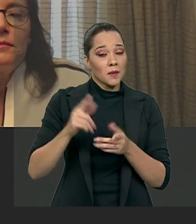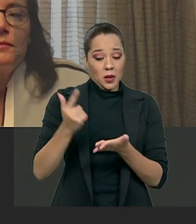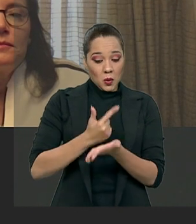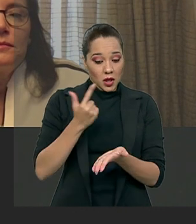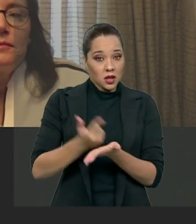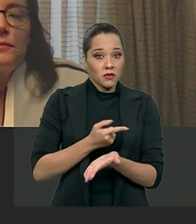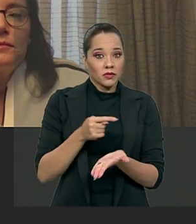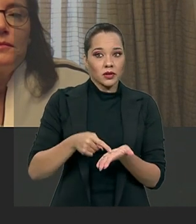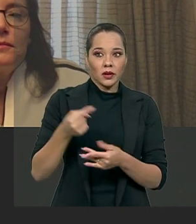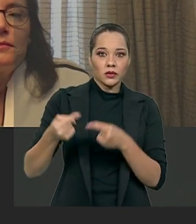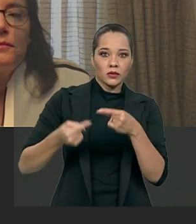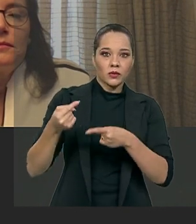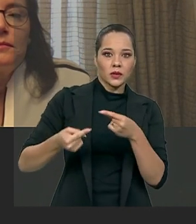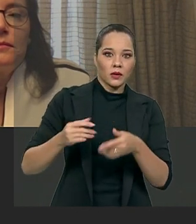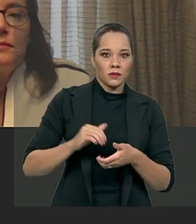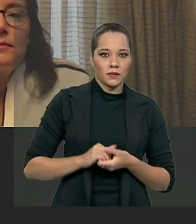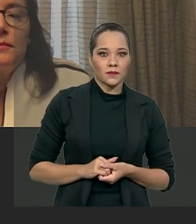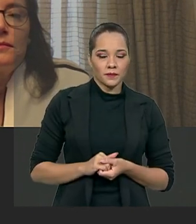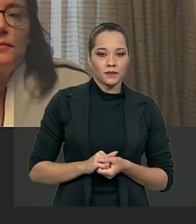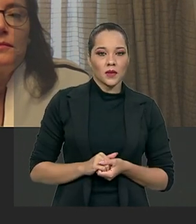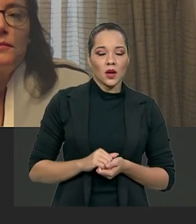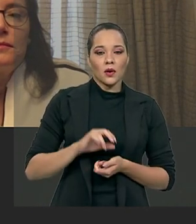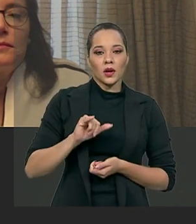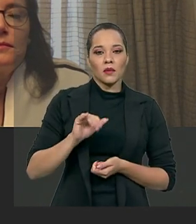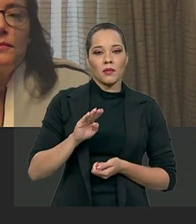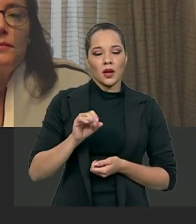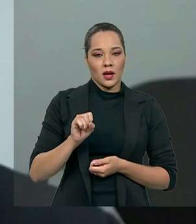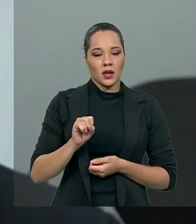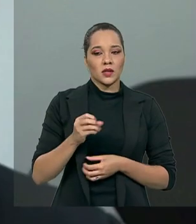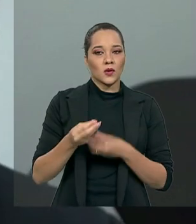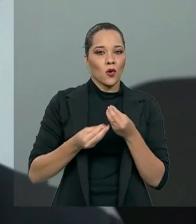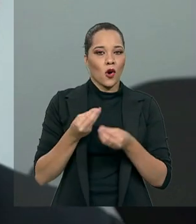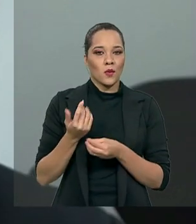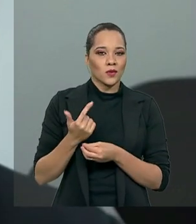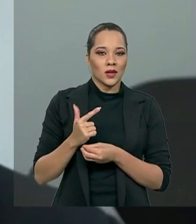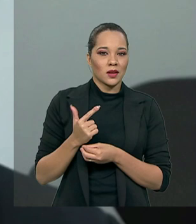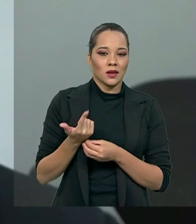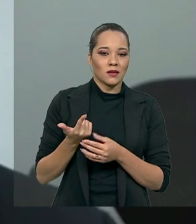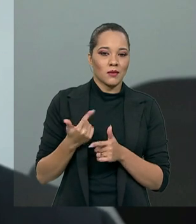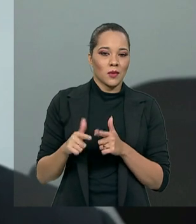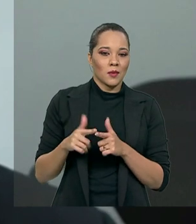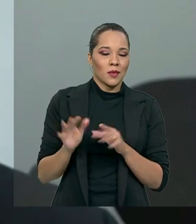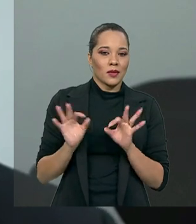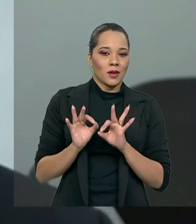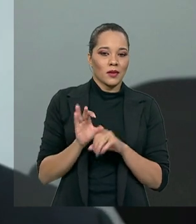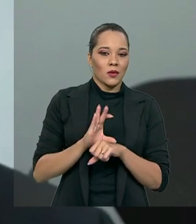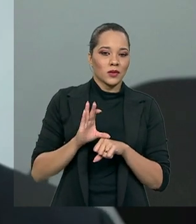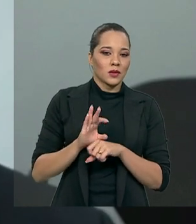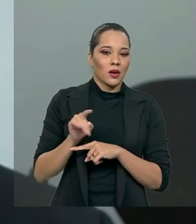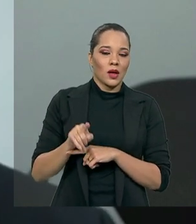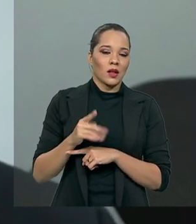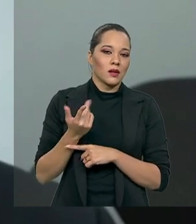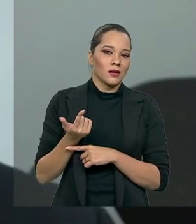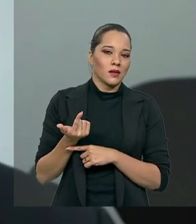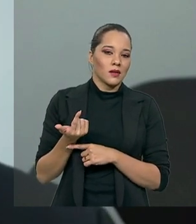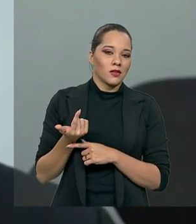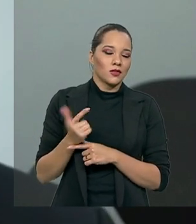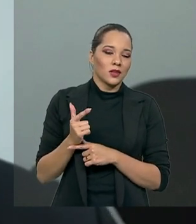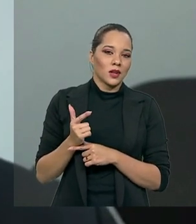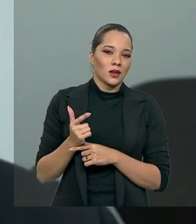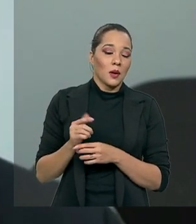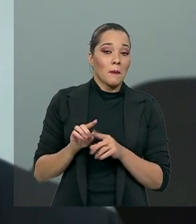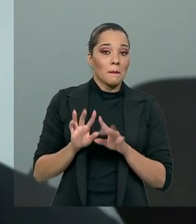que tem uma grande polêmica aí, o IBS, como não está se mexendo na imunidade da Constituição, ele não seria, não